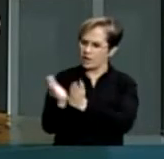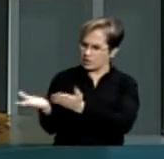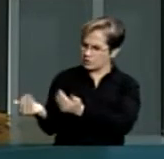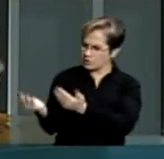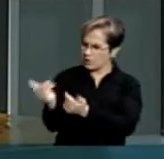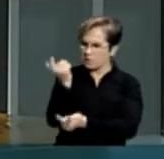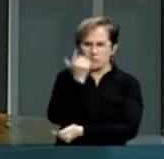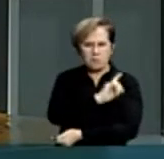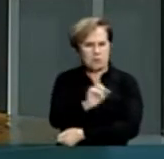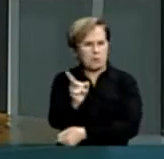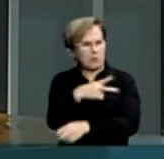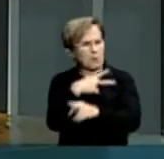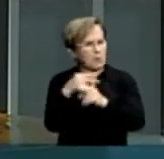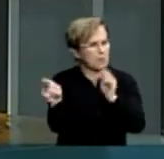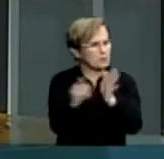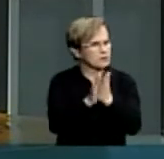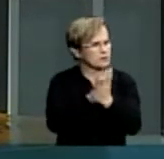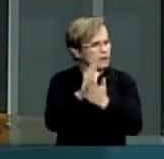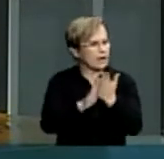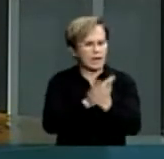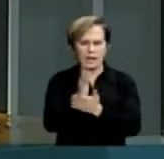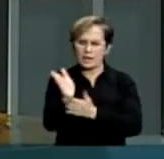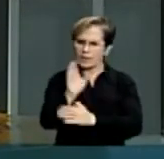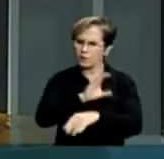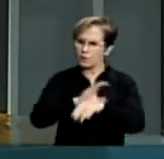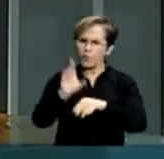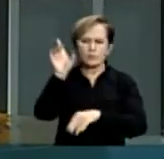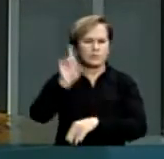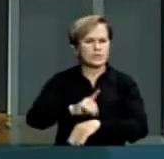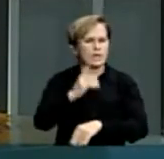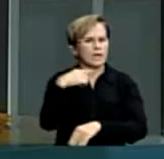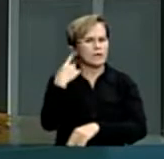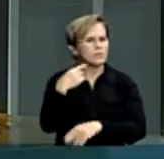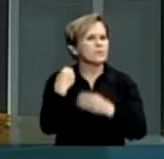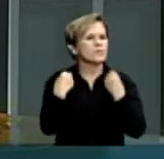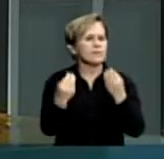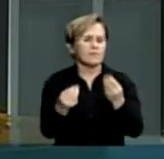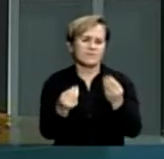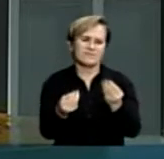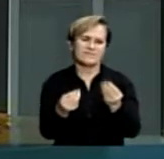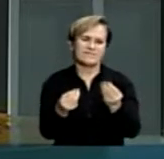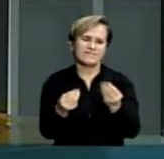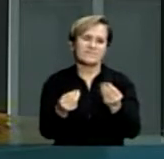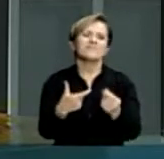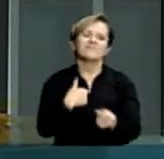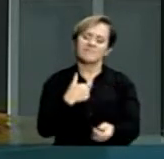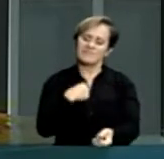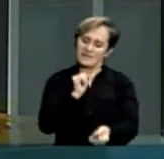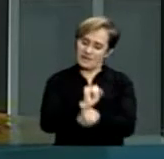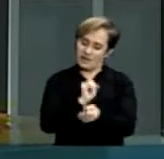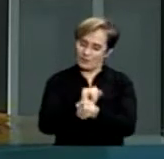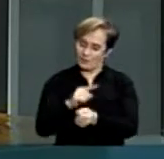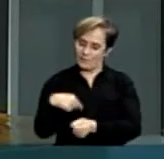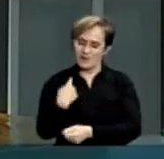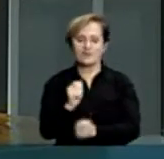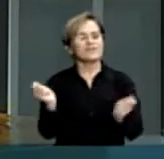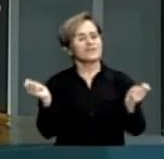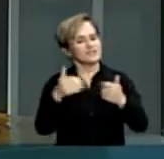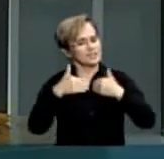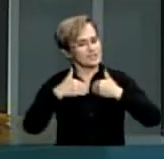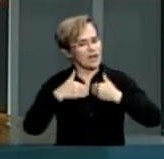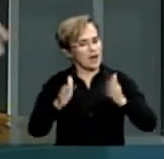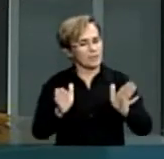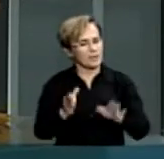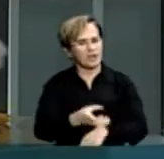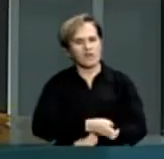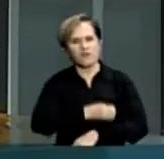não teria capacidade de cursar direito. Ou seja, o que eu espero é que a gente possa abrir diversas